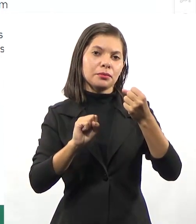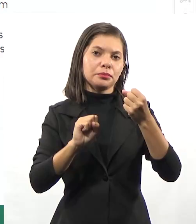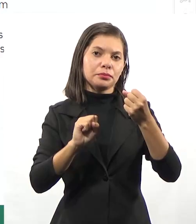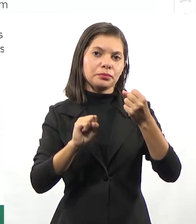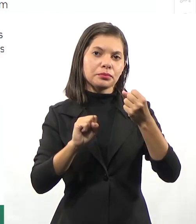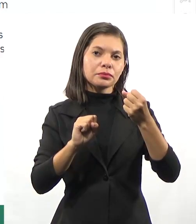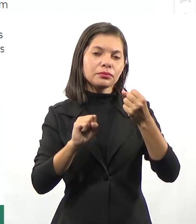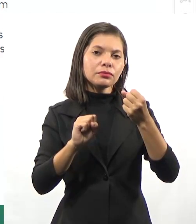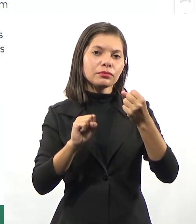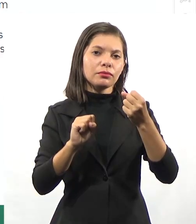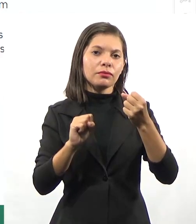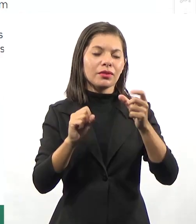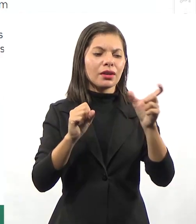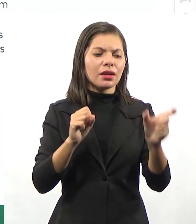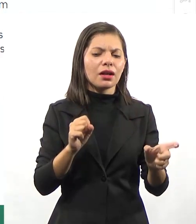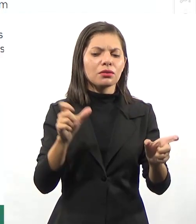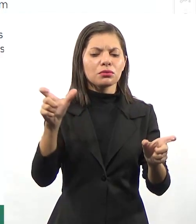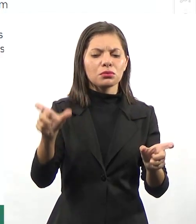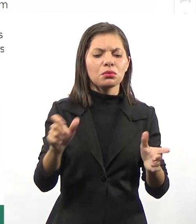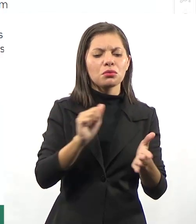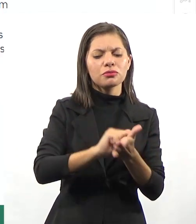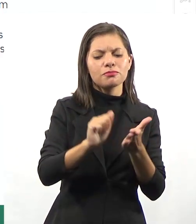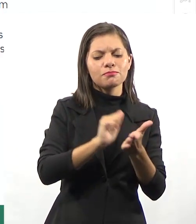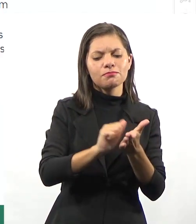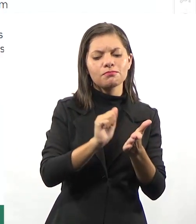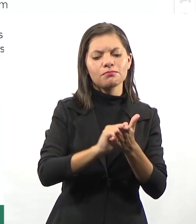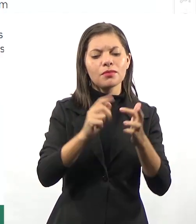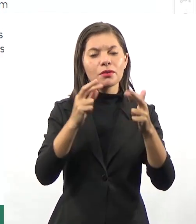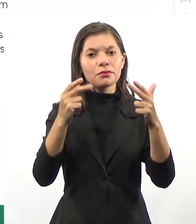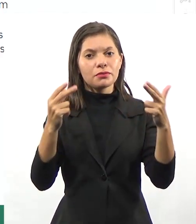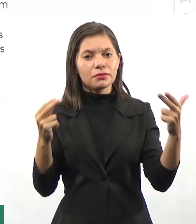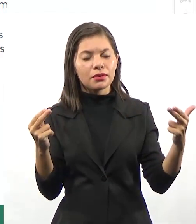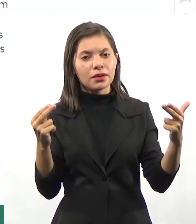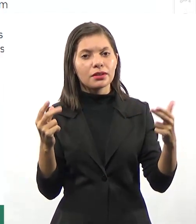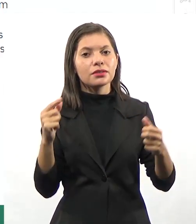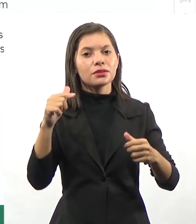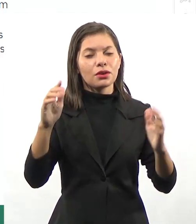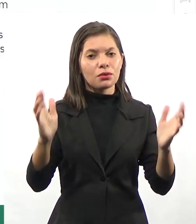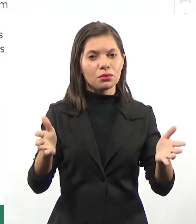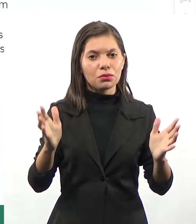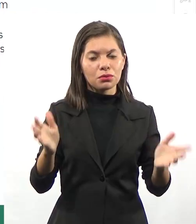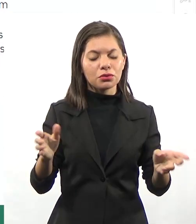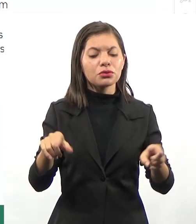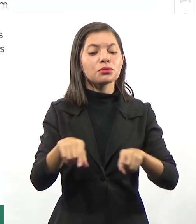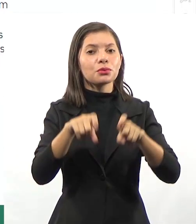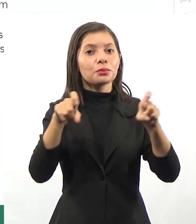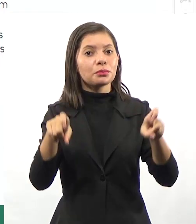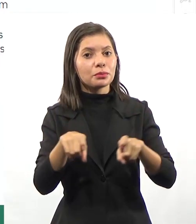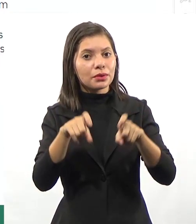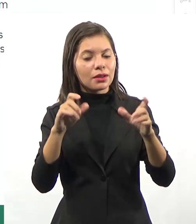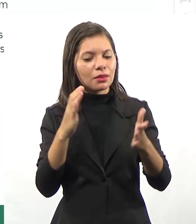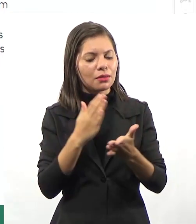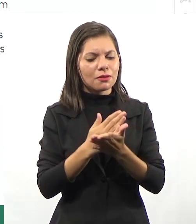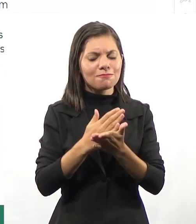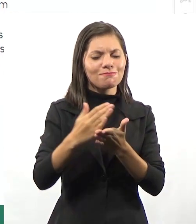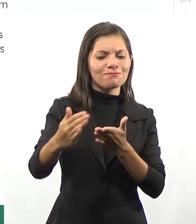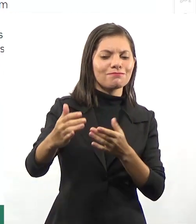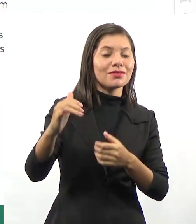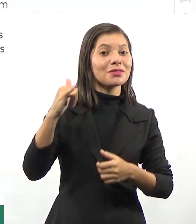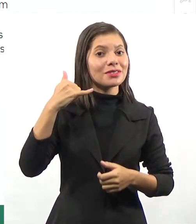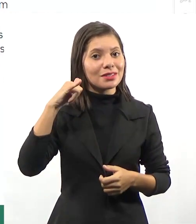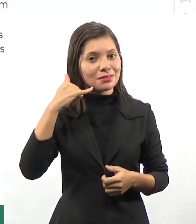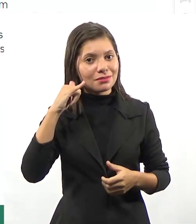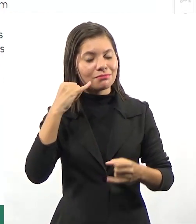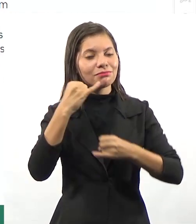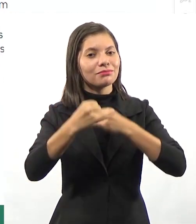Marx, Nietzsche, Freud, pensaram a história, hoje o computador, e a gente pode estender isso para o celular, para a